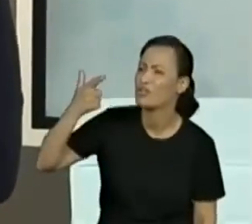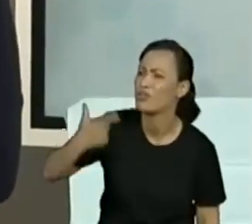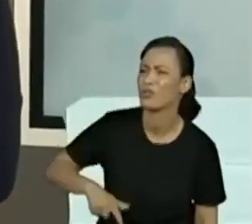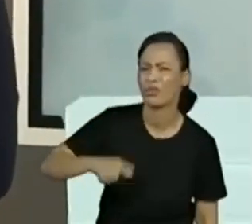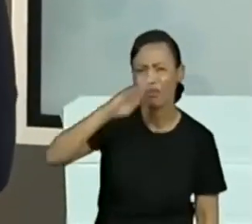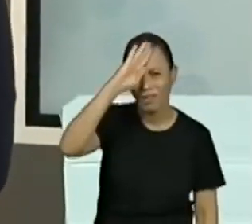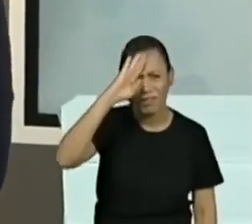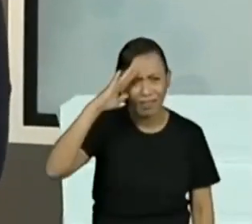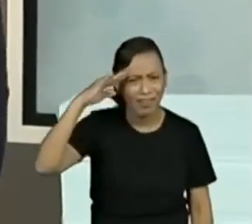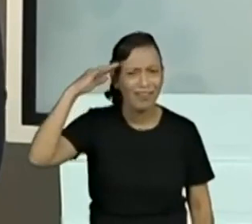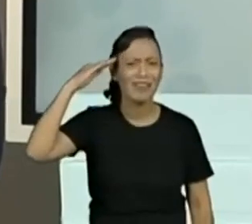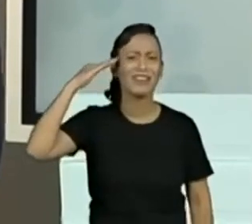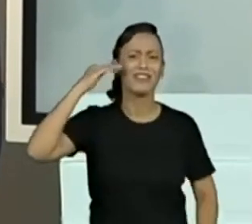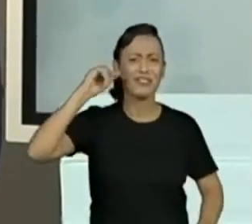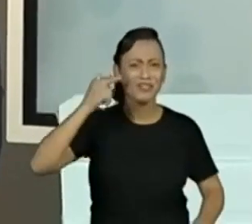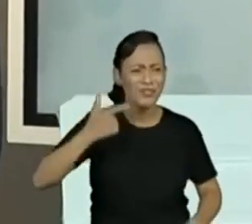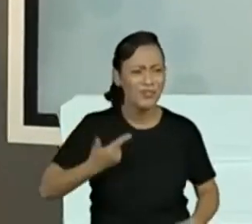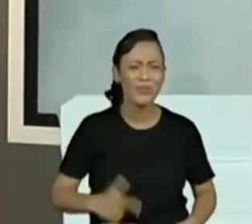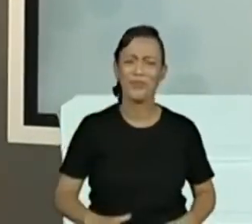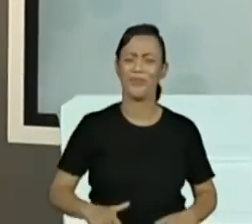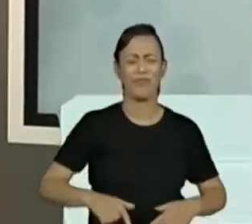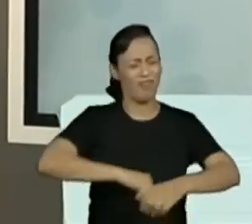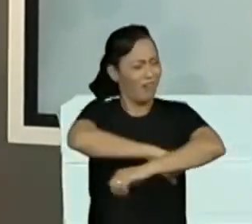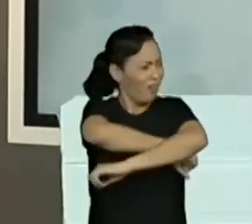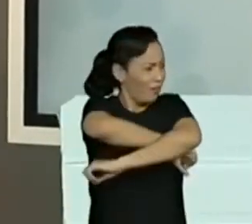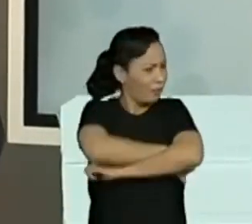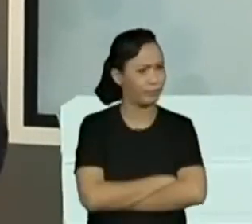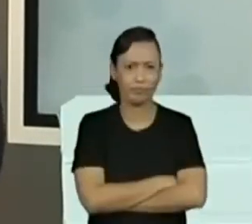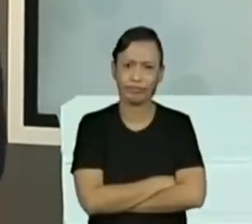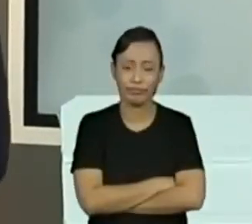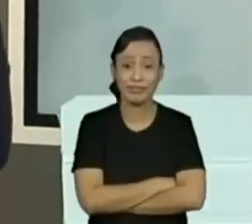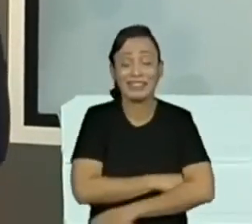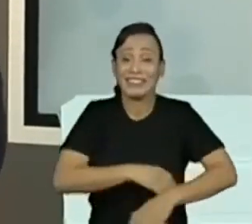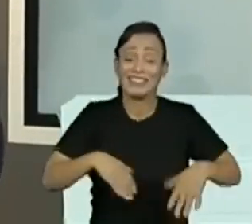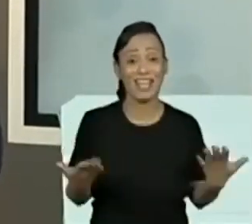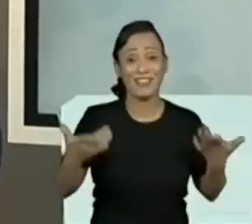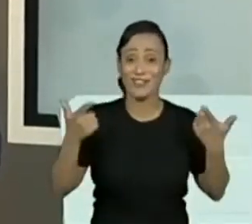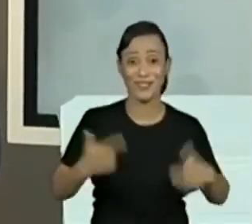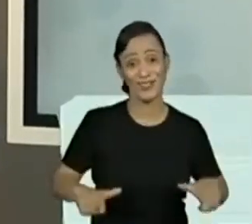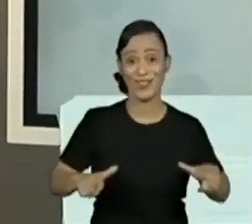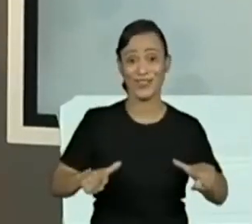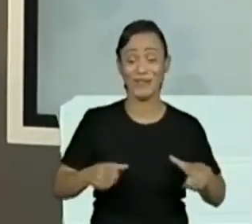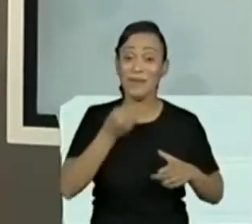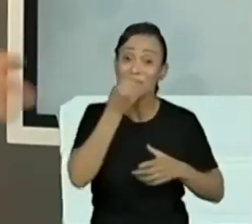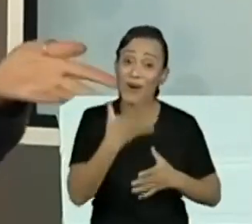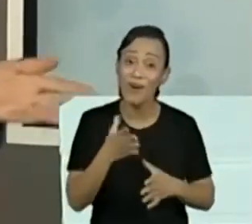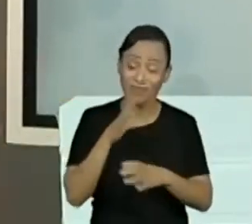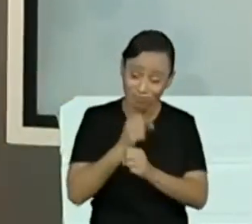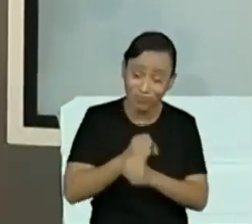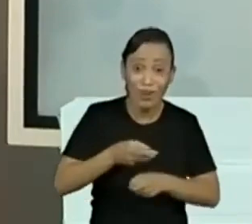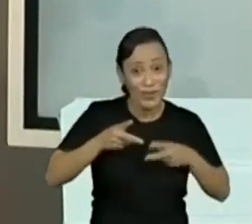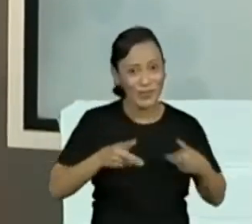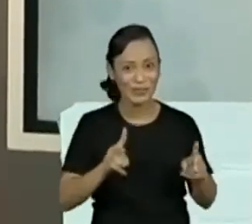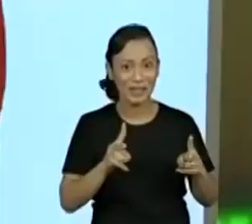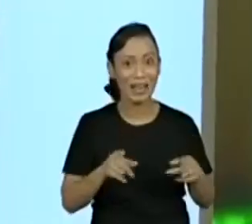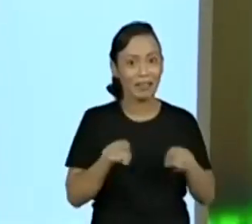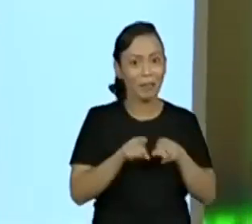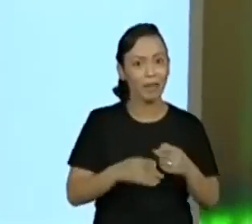professora Regiane, de novo professora Regiane. E toda a turma aqui comigo ainda bem. E a Pro